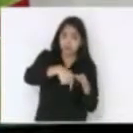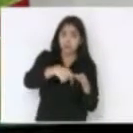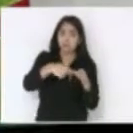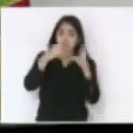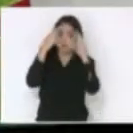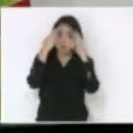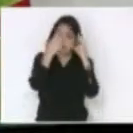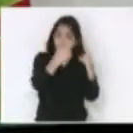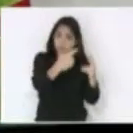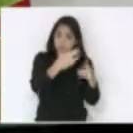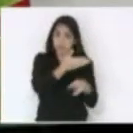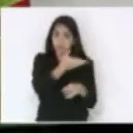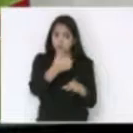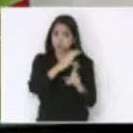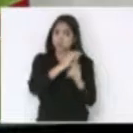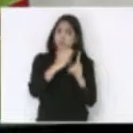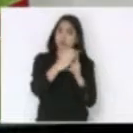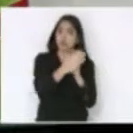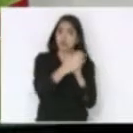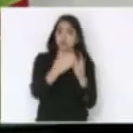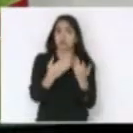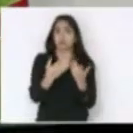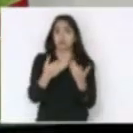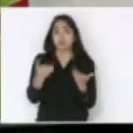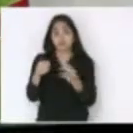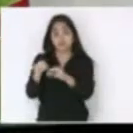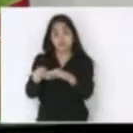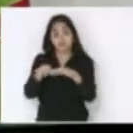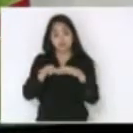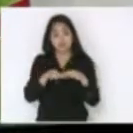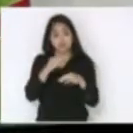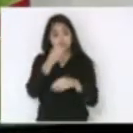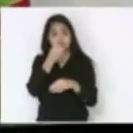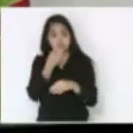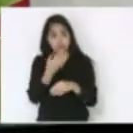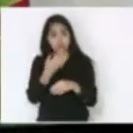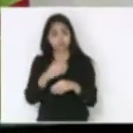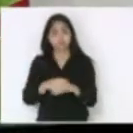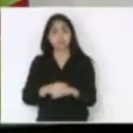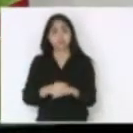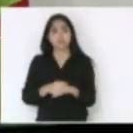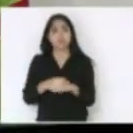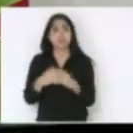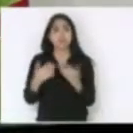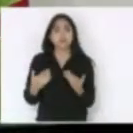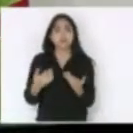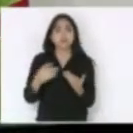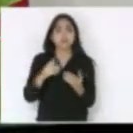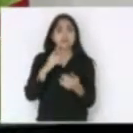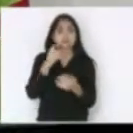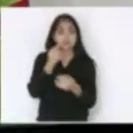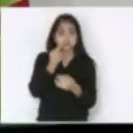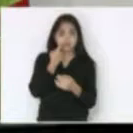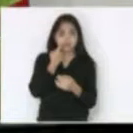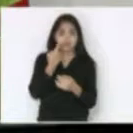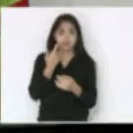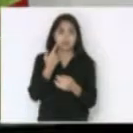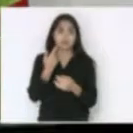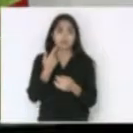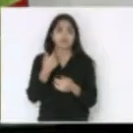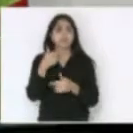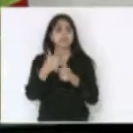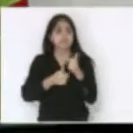respeito às comunidades quilombolas então essa audiência produziu muito bem além disso na sexta-feira tivemos uma agenda